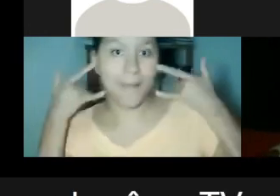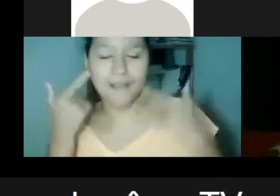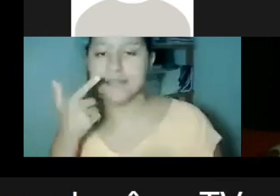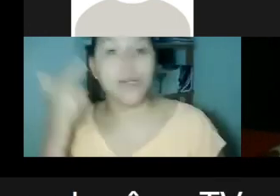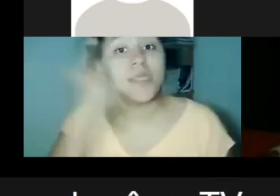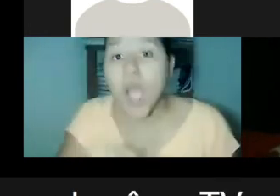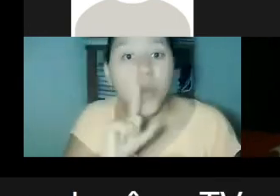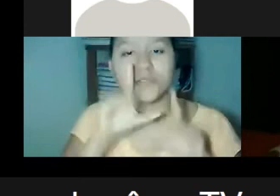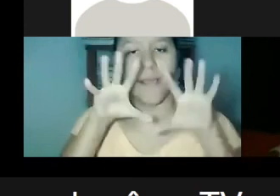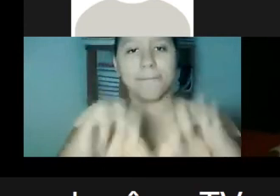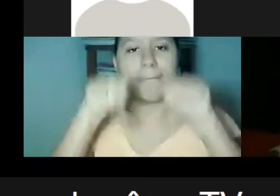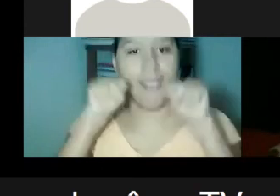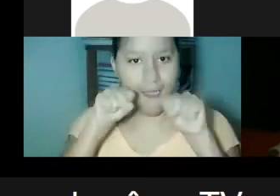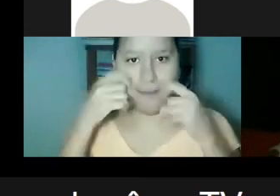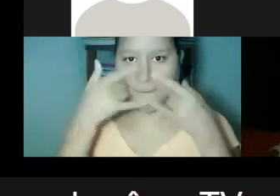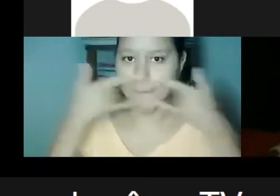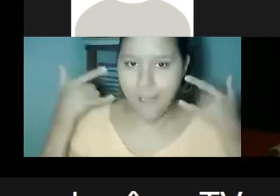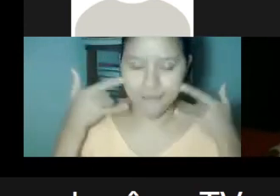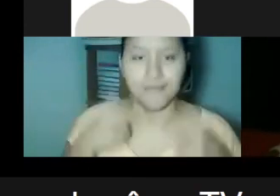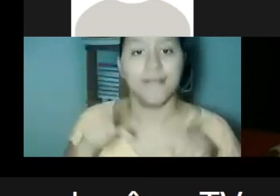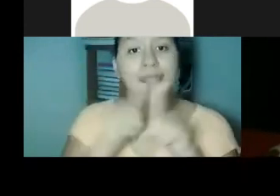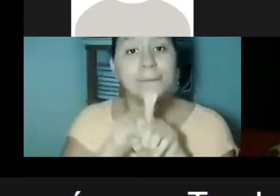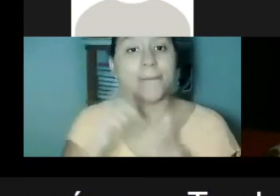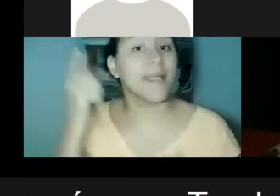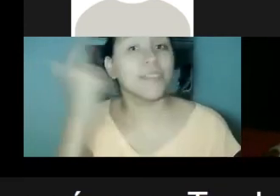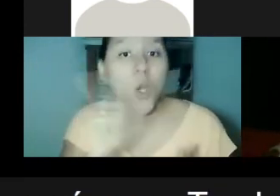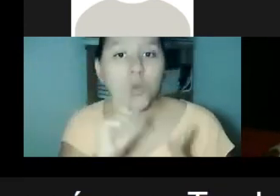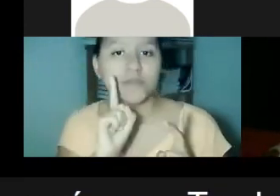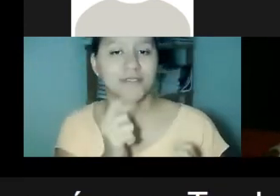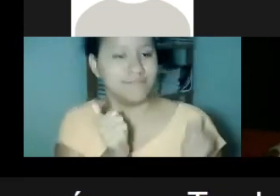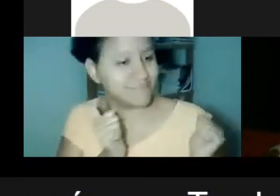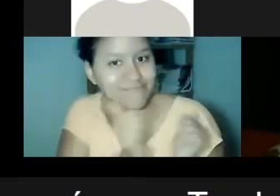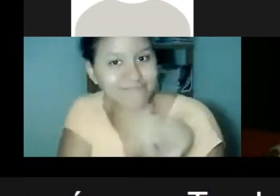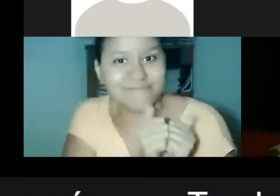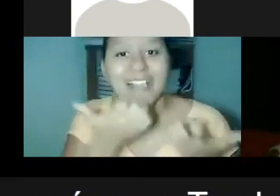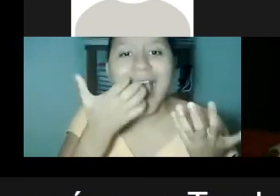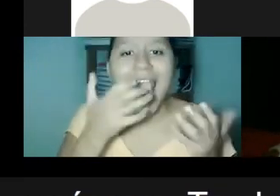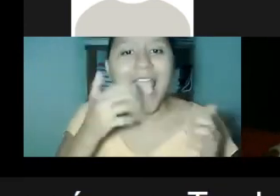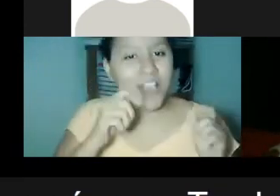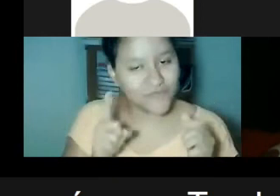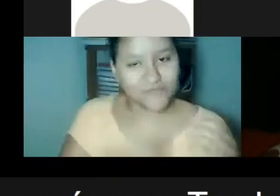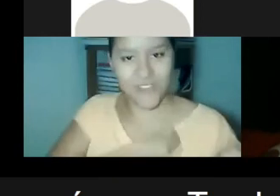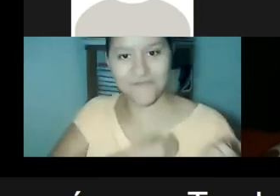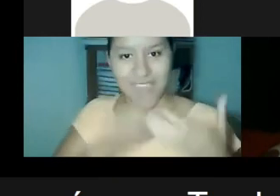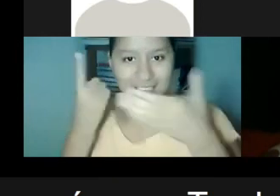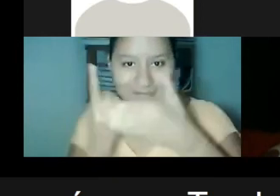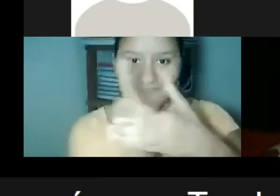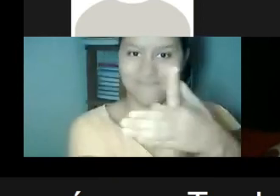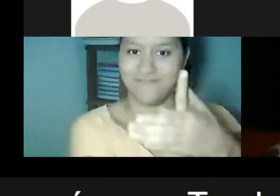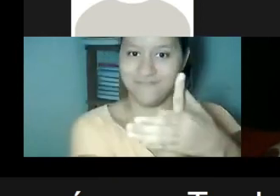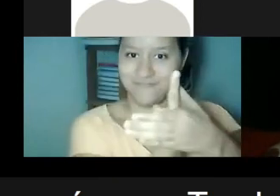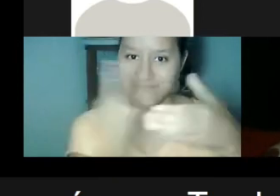porque ele vê na televisão máscara e tudo ele não consegue usar a máscara usar também ele não consegue é